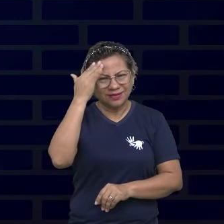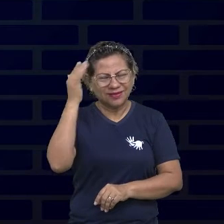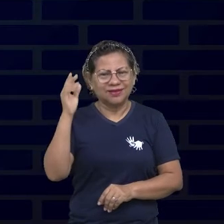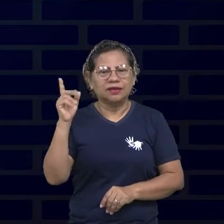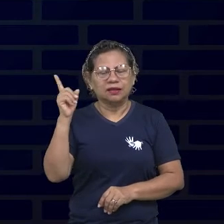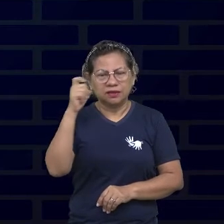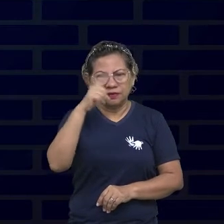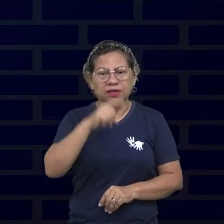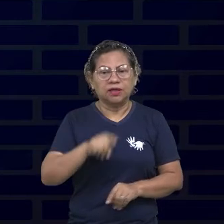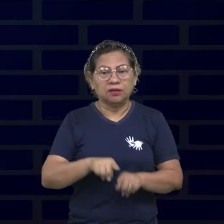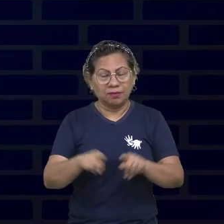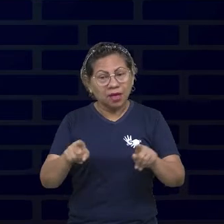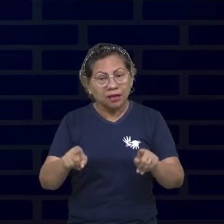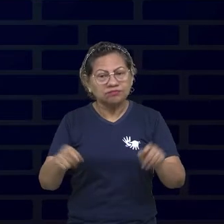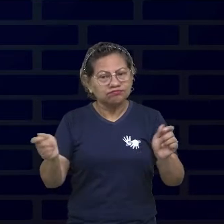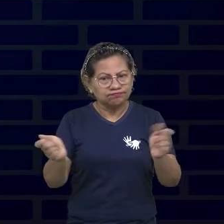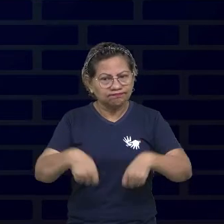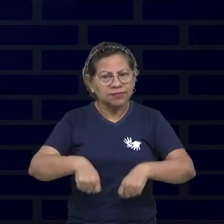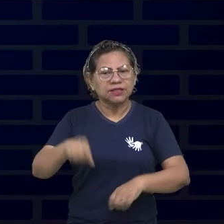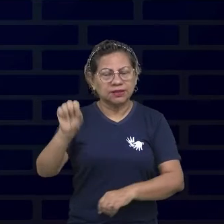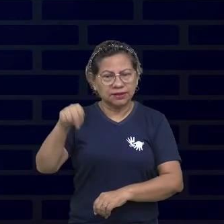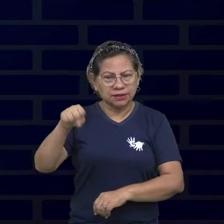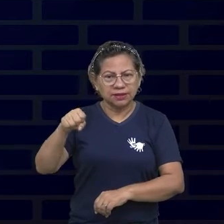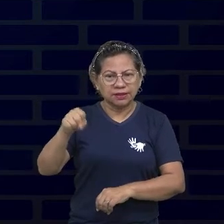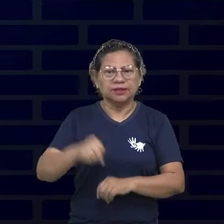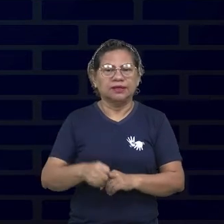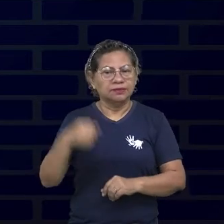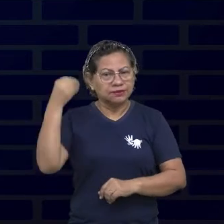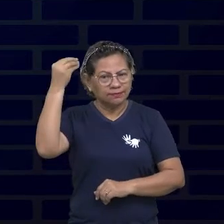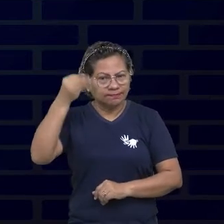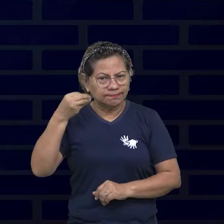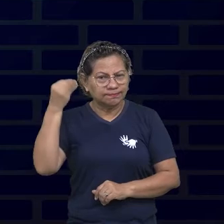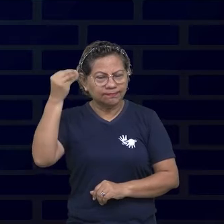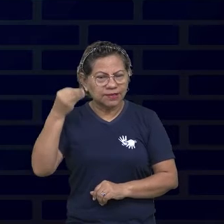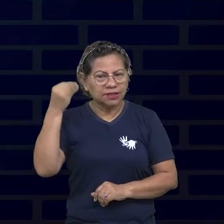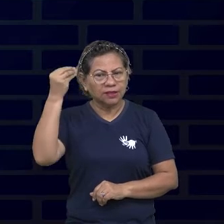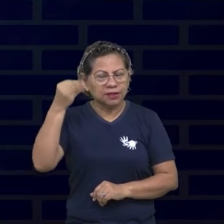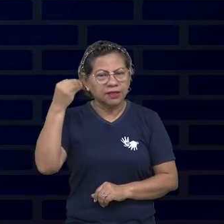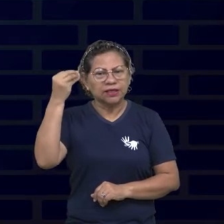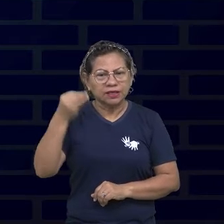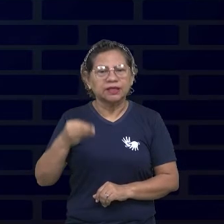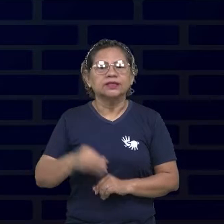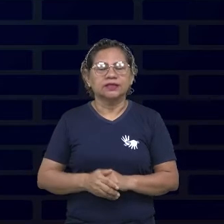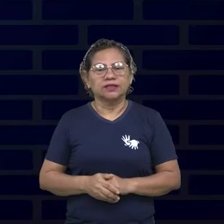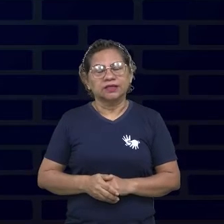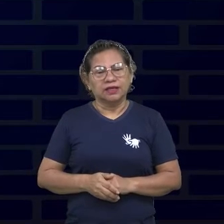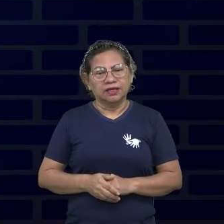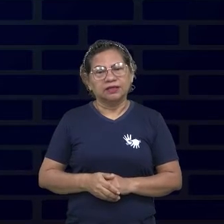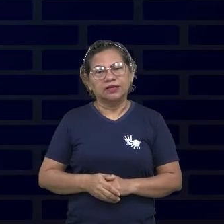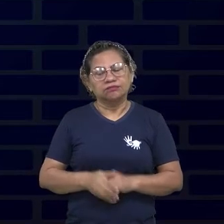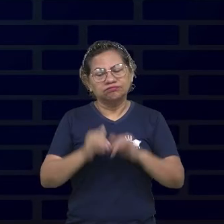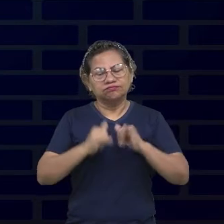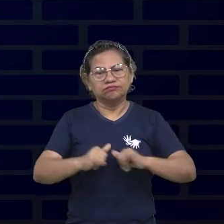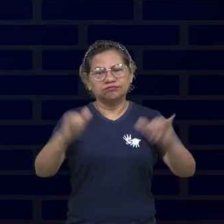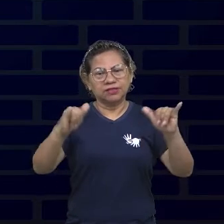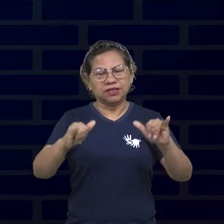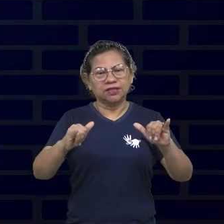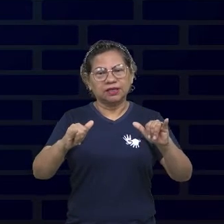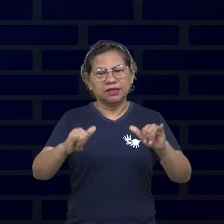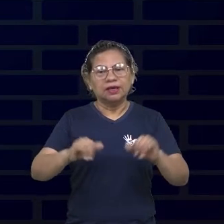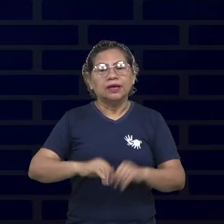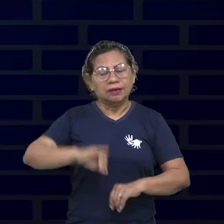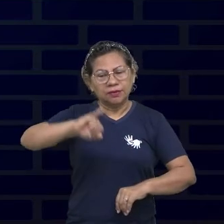possível. Então, gente, a partir da minha experiência, eu queria deixar essa mensagem para vocês. Aproveitem o máximo possível todas as